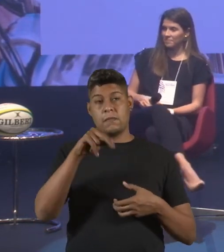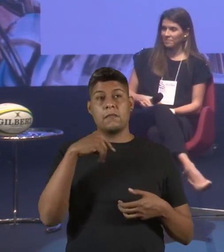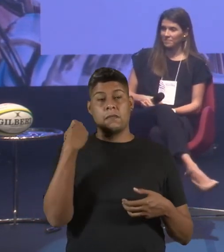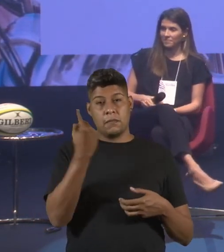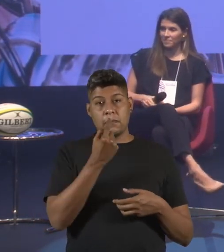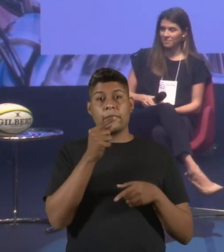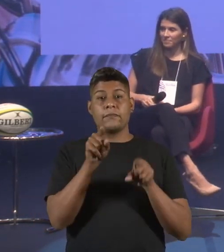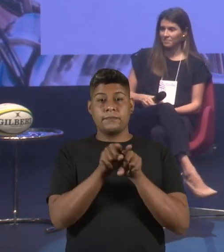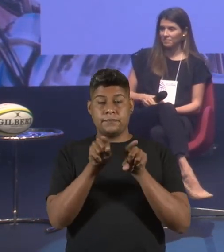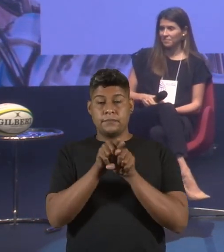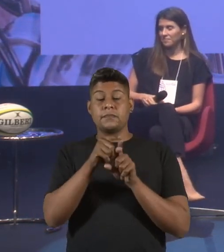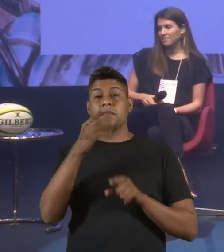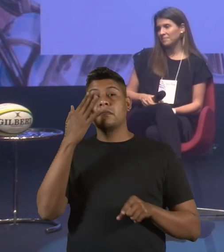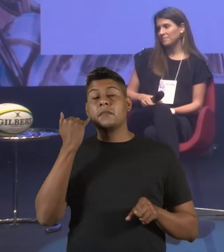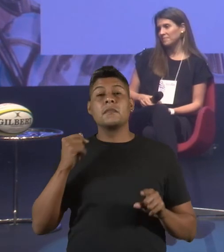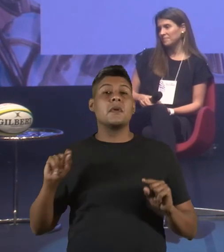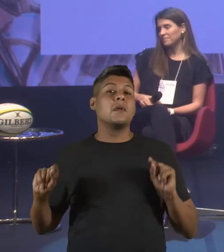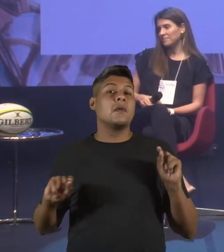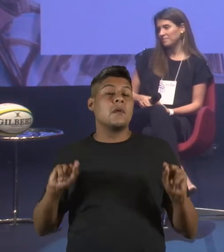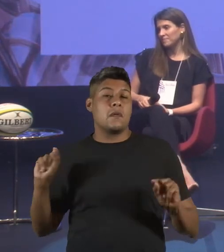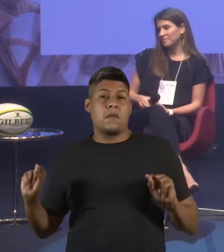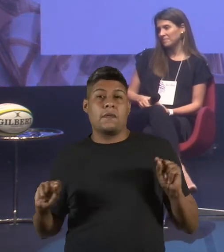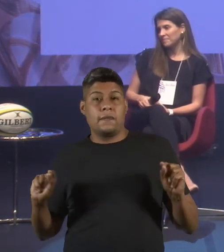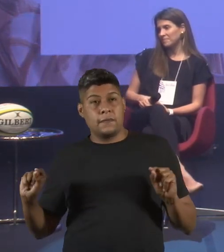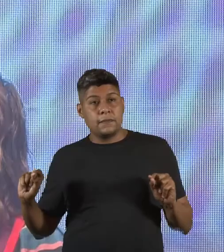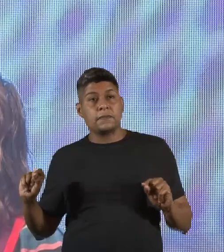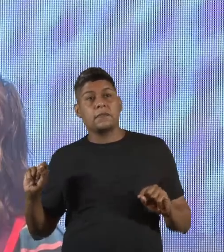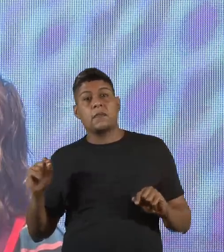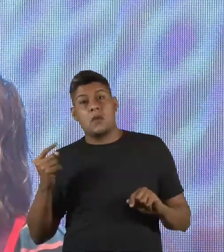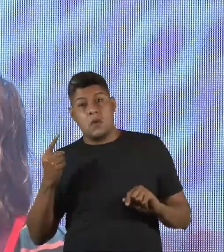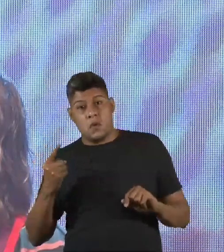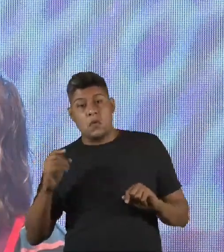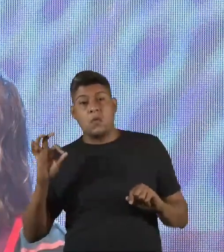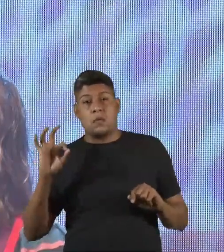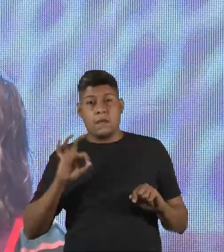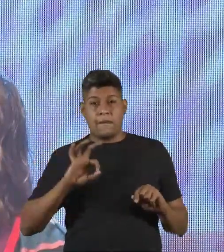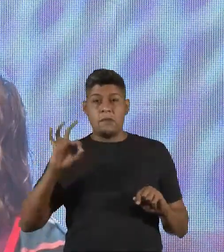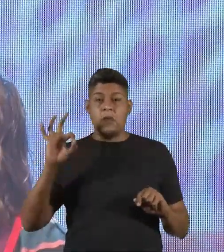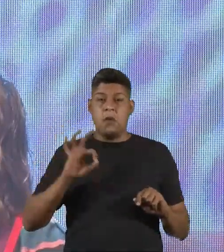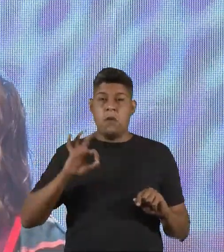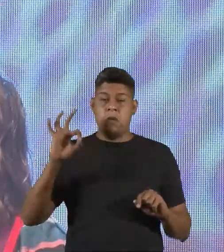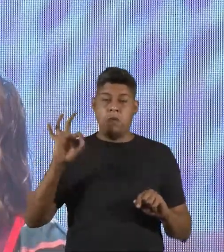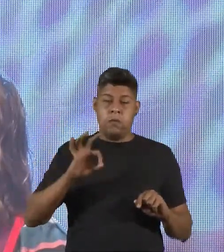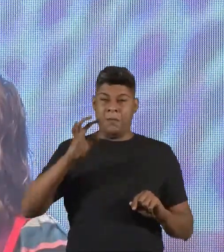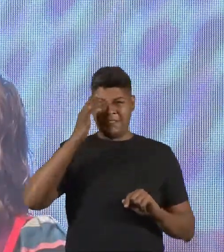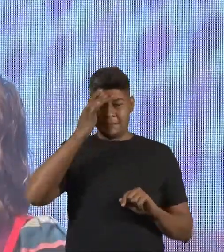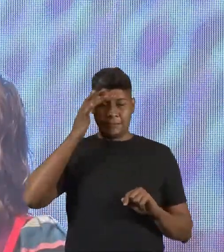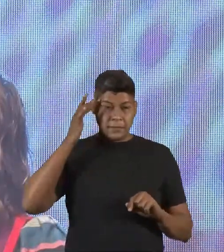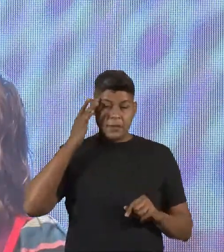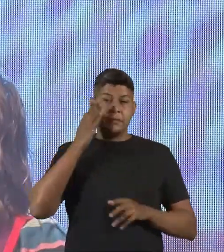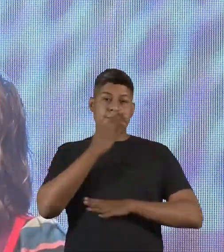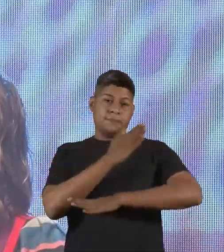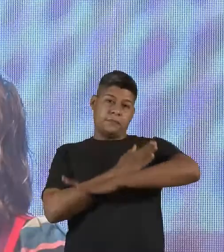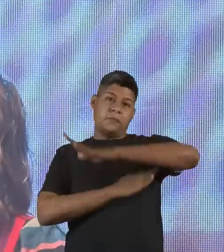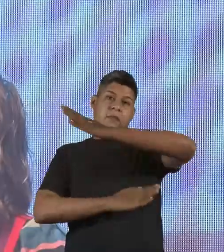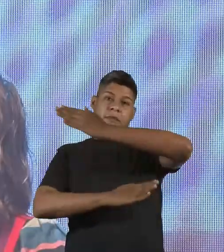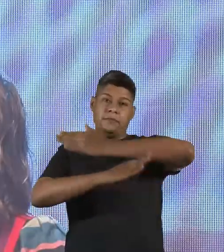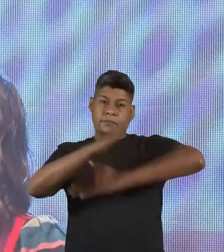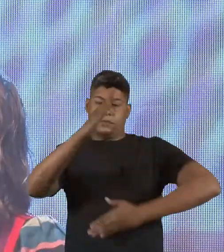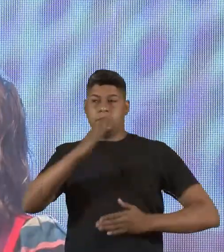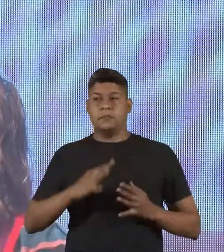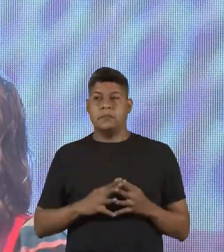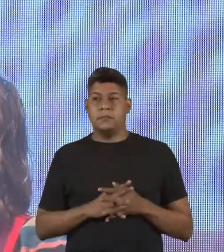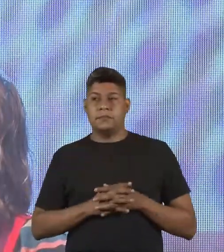nós também sabemos que apenas 1% das pessoas com deficiência...